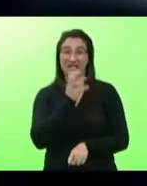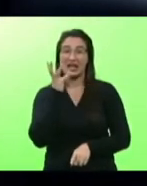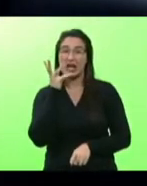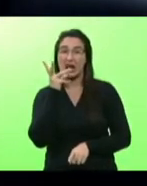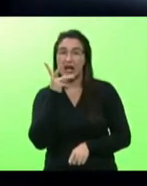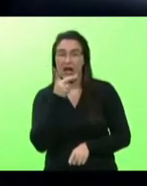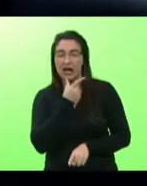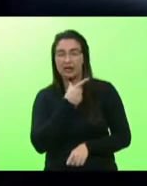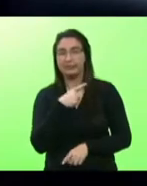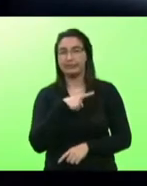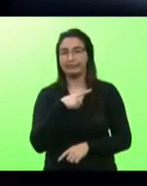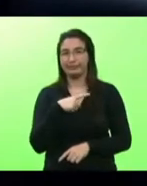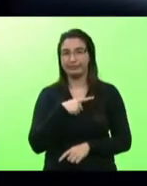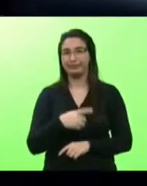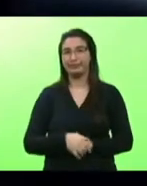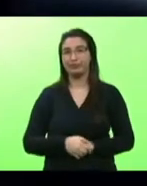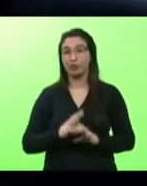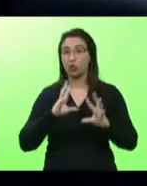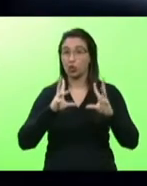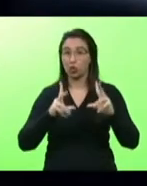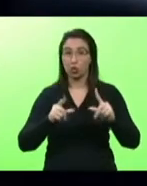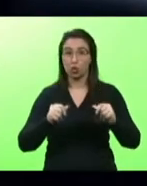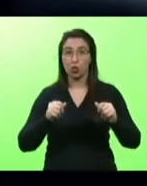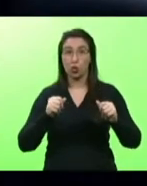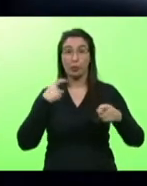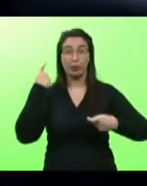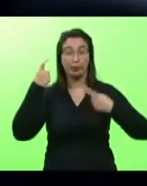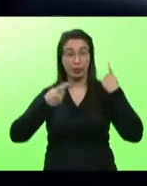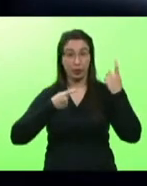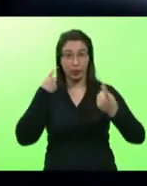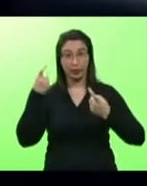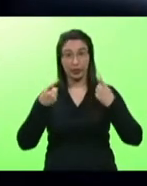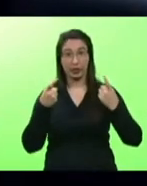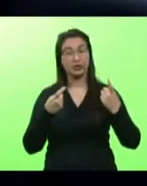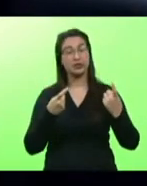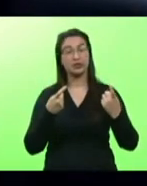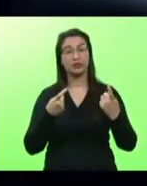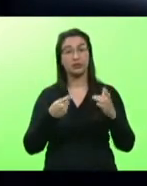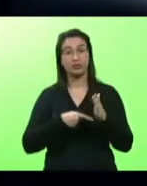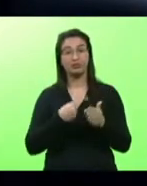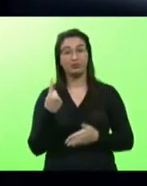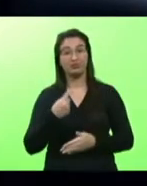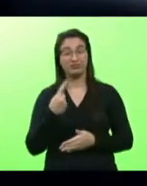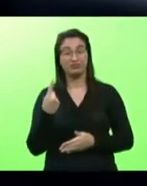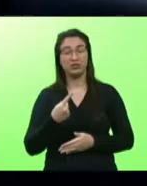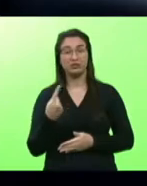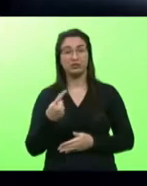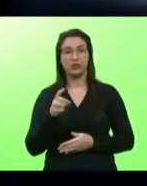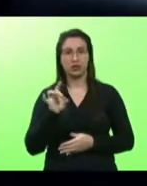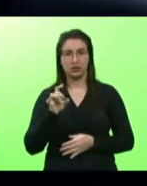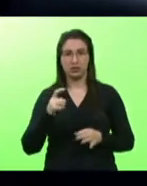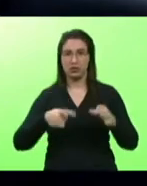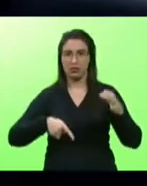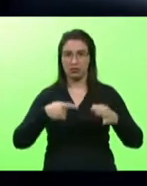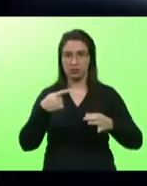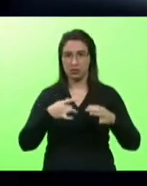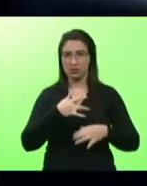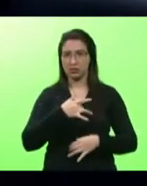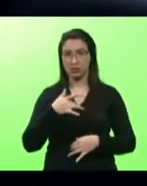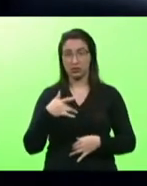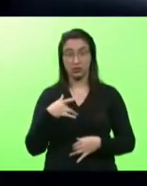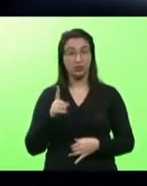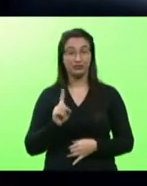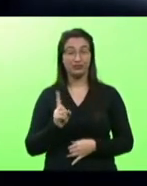grandes preocupações que nós temos não só enquanto comissão de saúde mas também